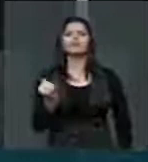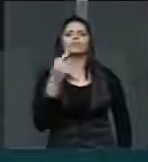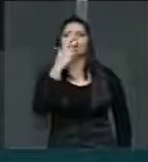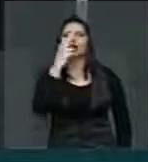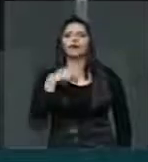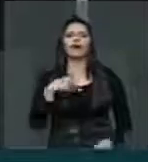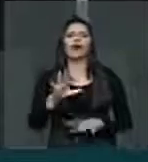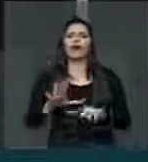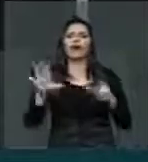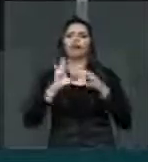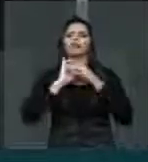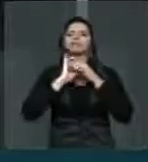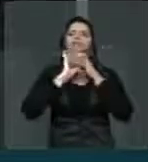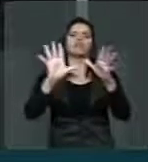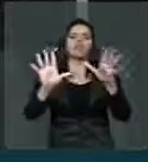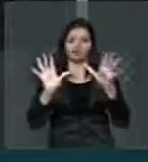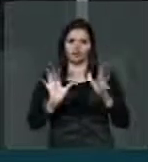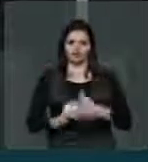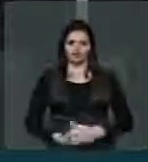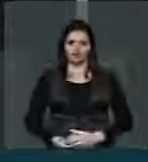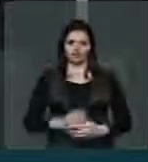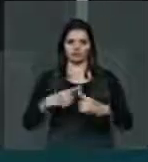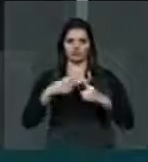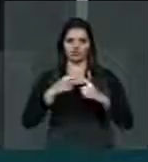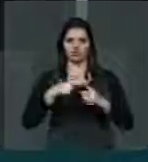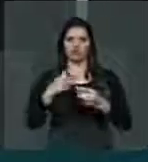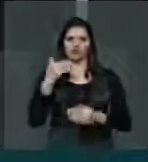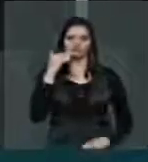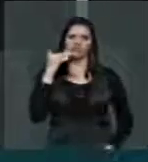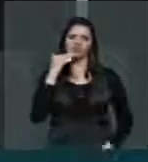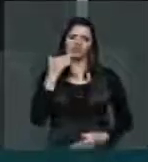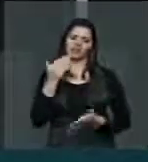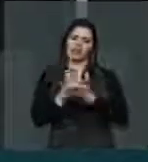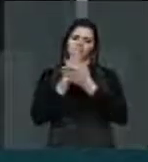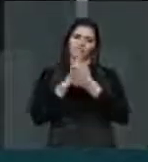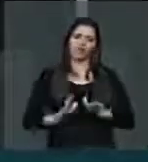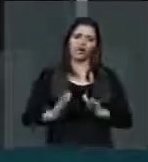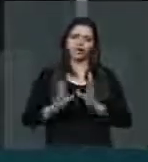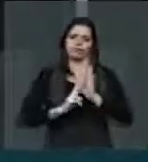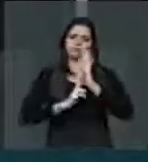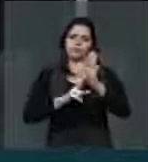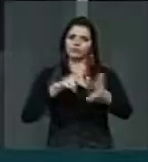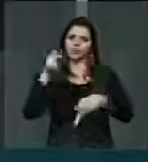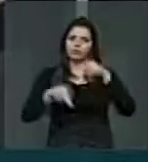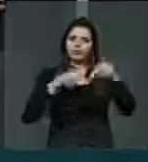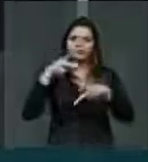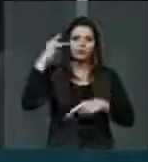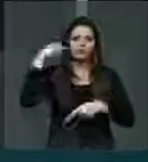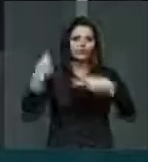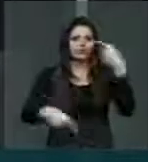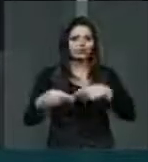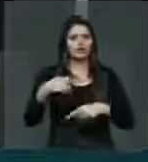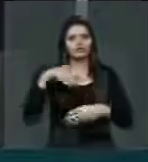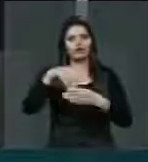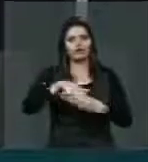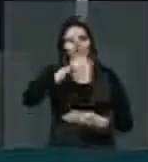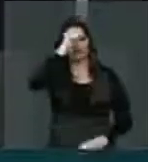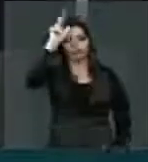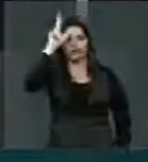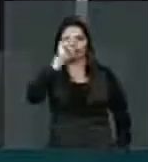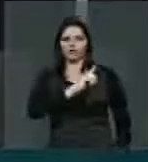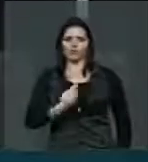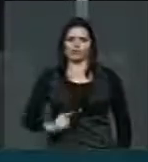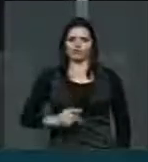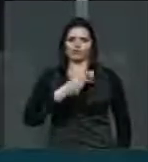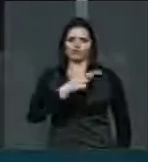procuração ilimitada para deformar a representação política. Se elege prefeito, governadores,